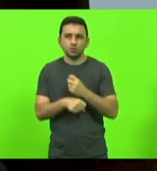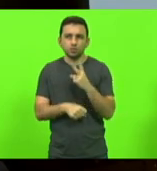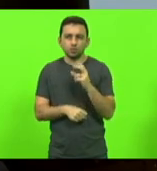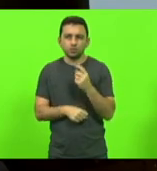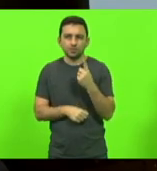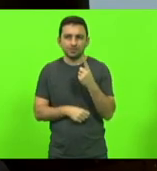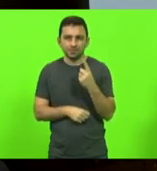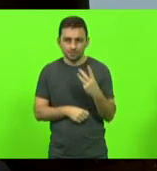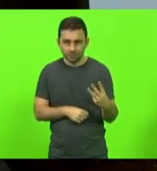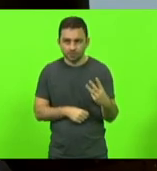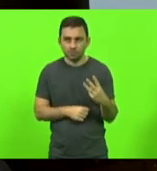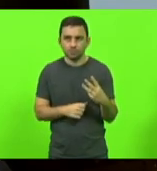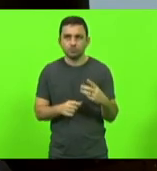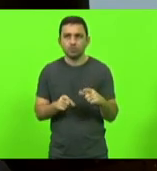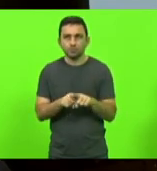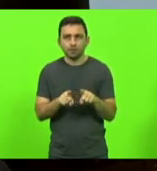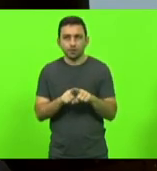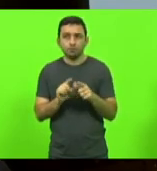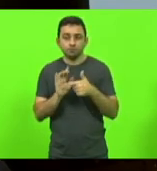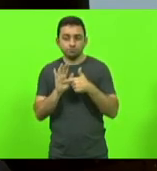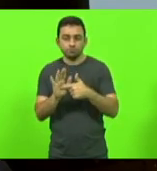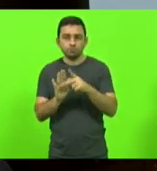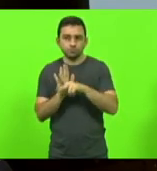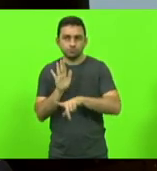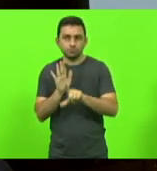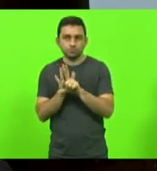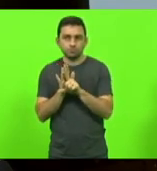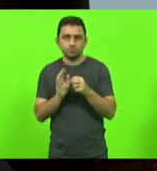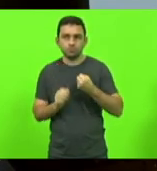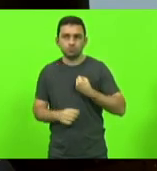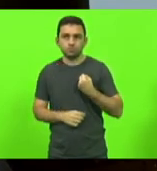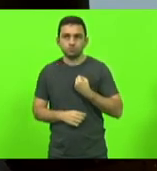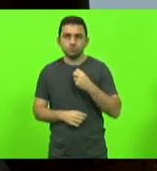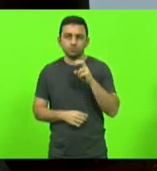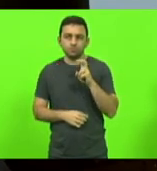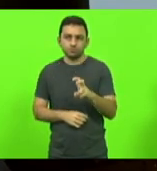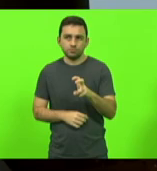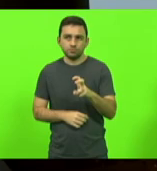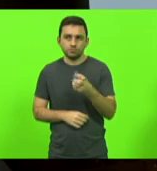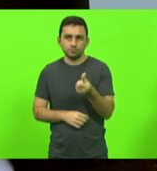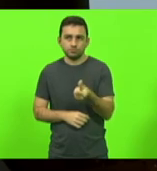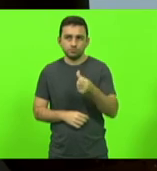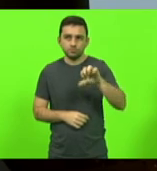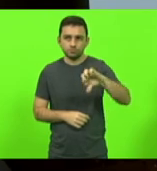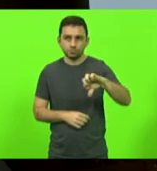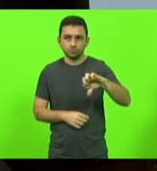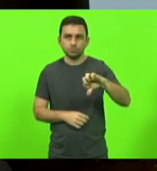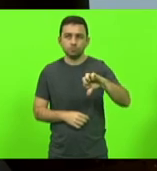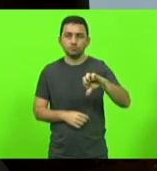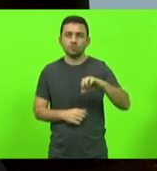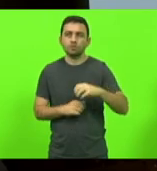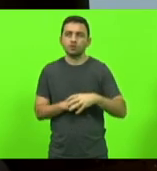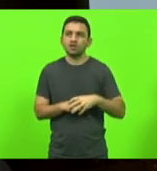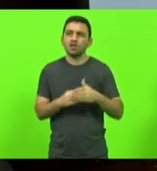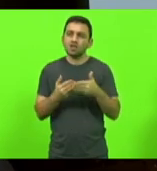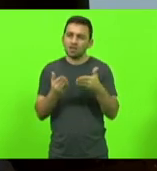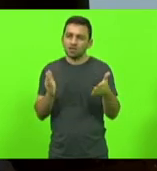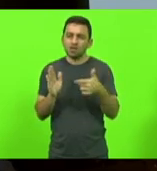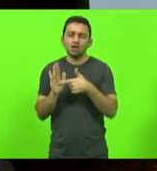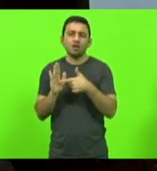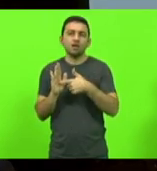apresentei o PL número 569, que previa